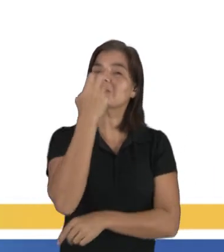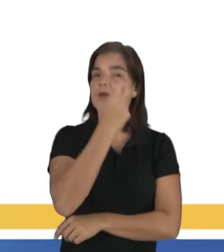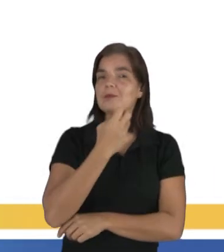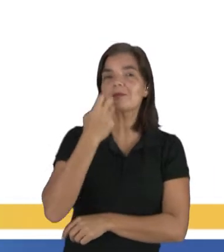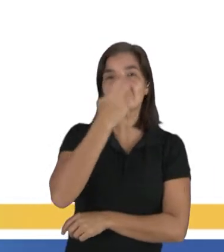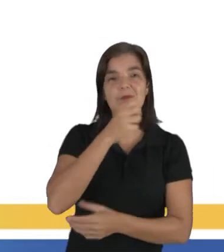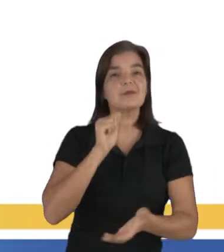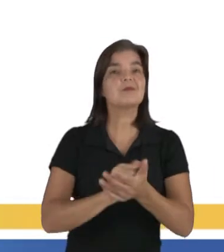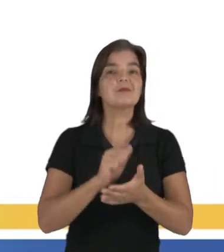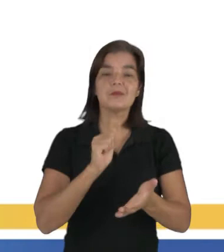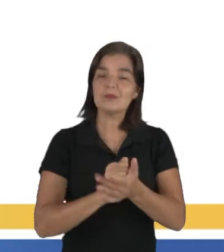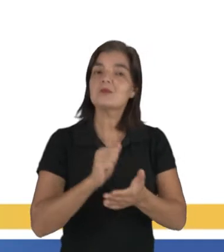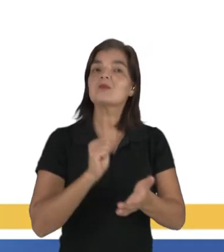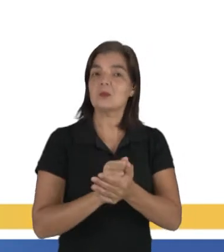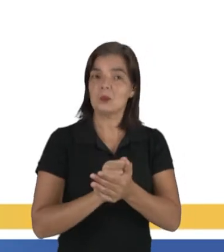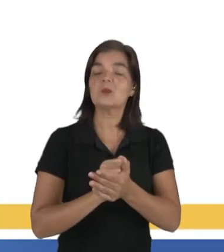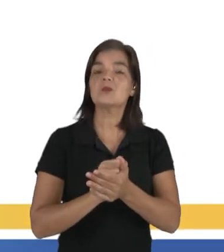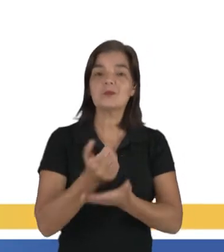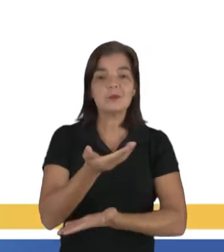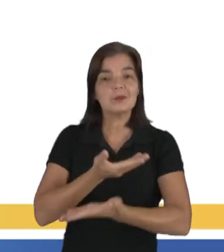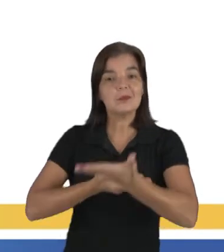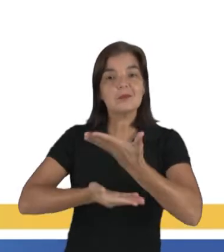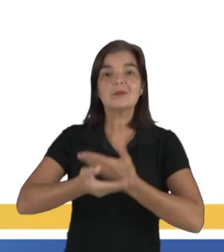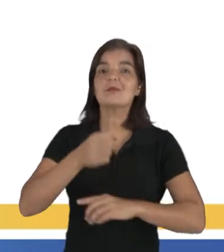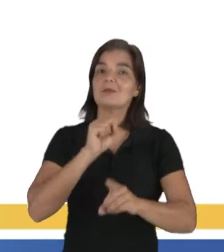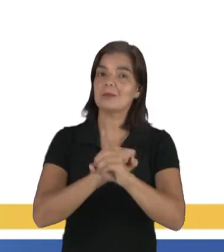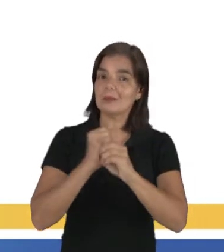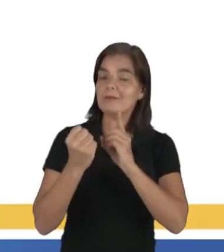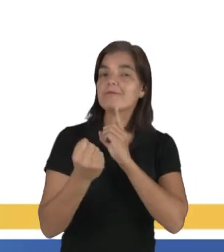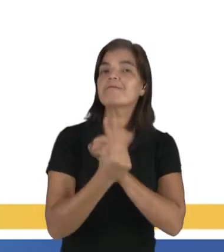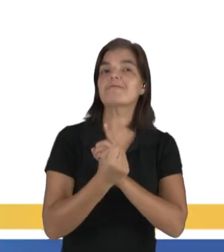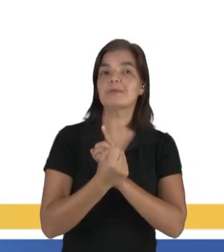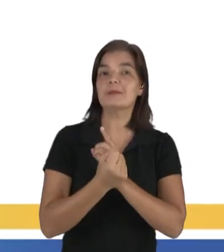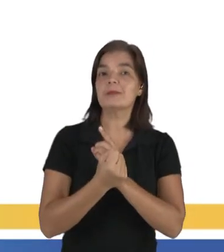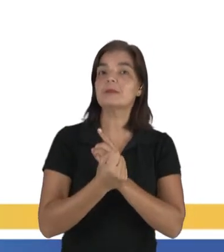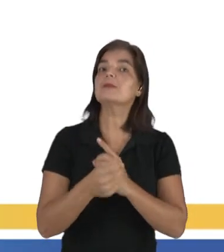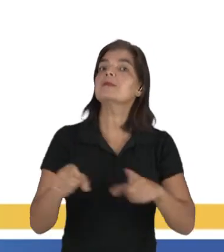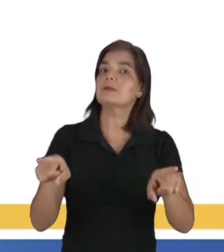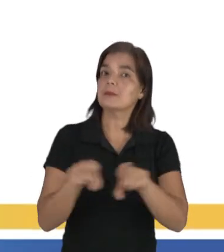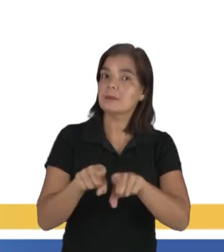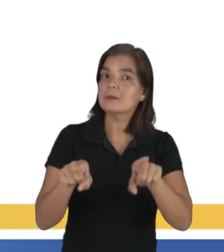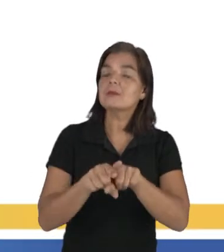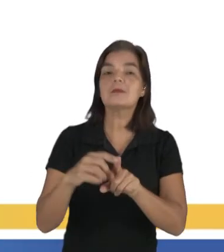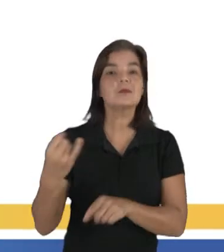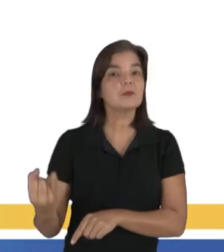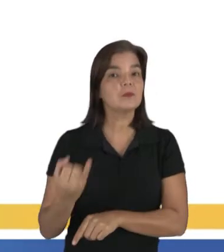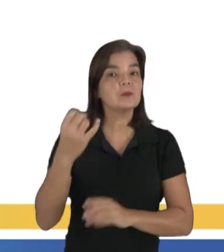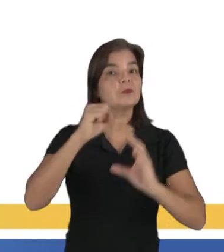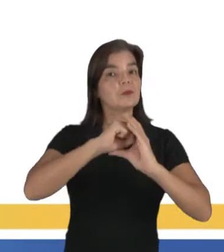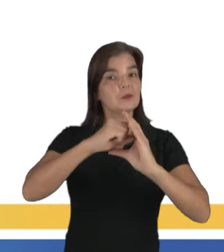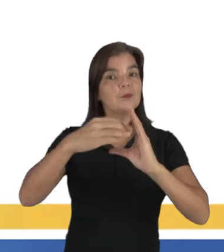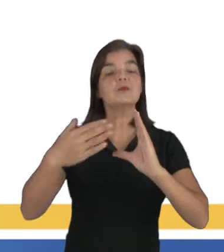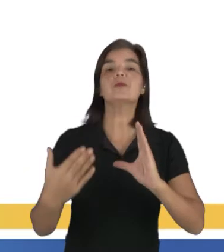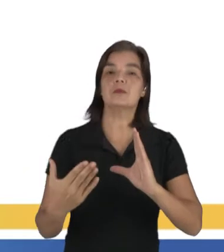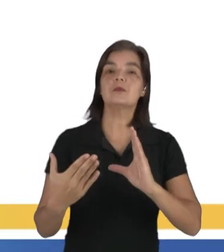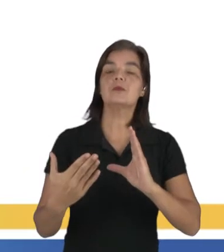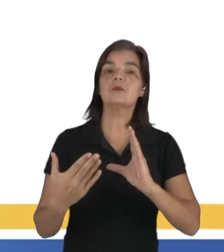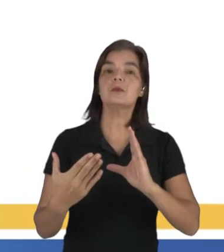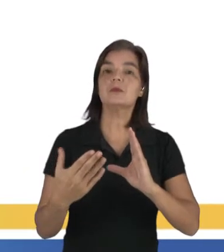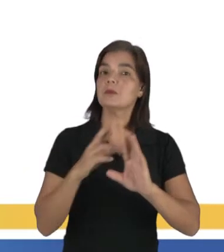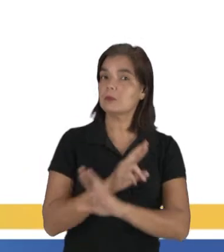instrumento de promoção das relações sociais. E, inclusive, das características que nos